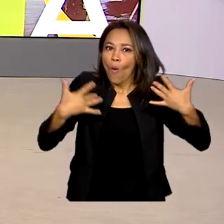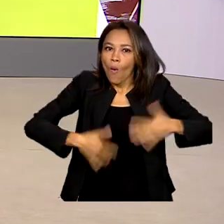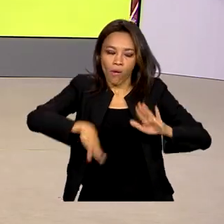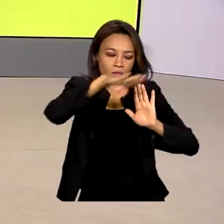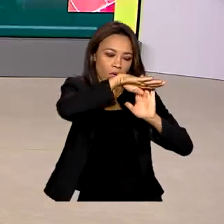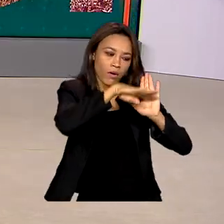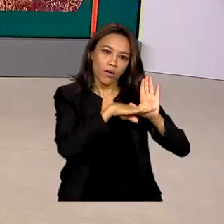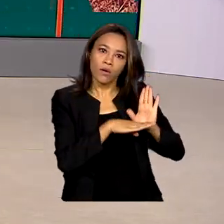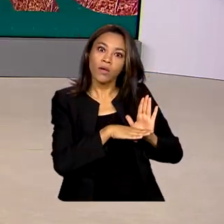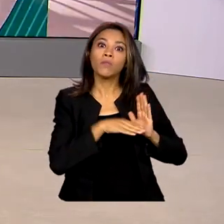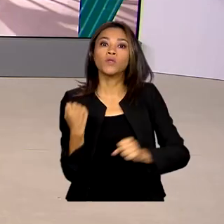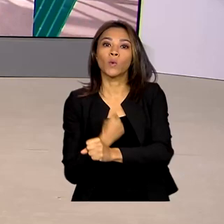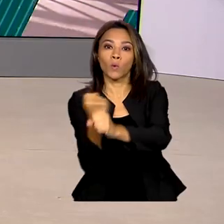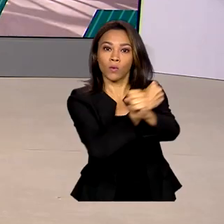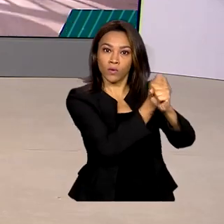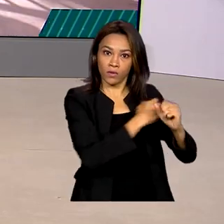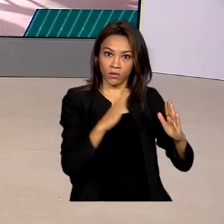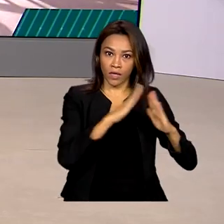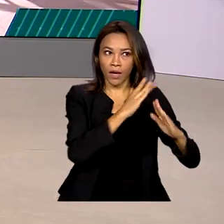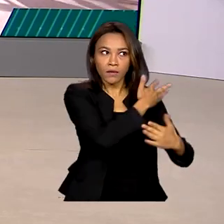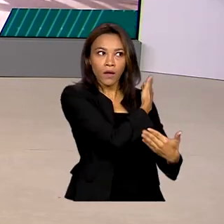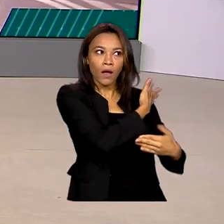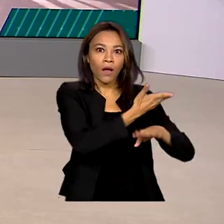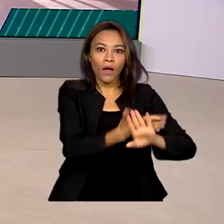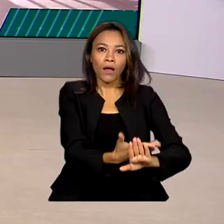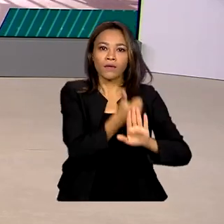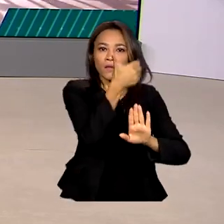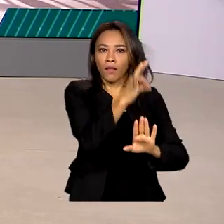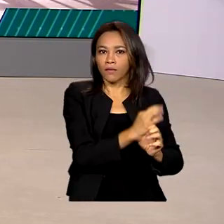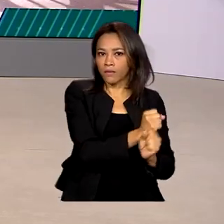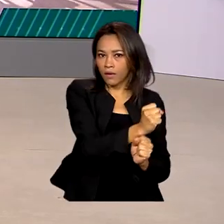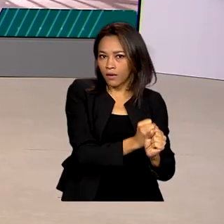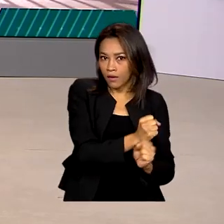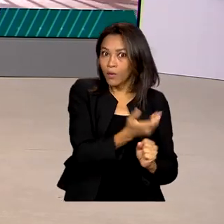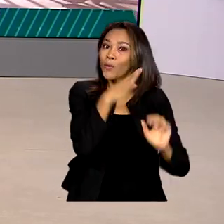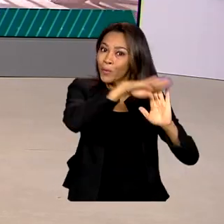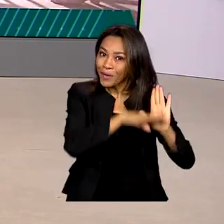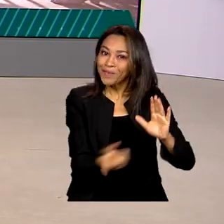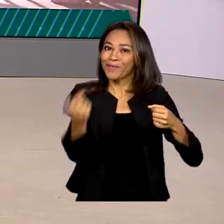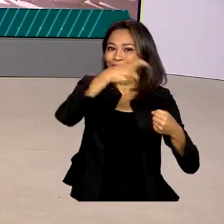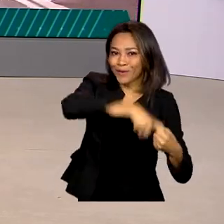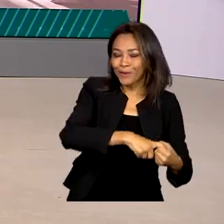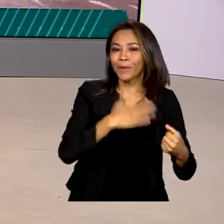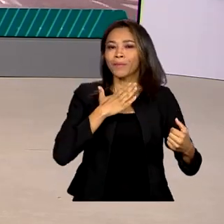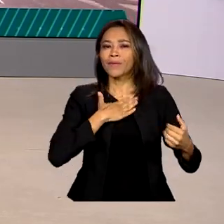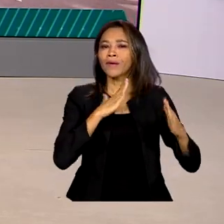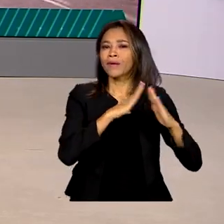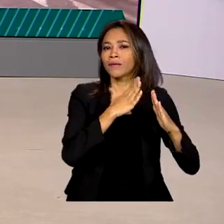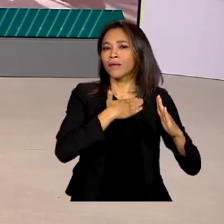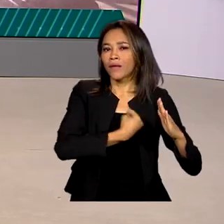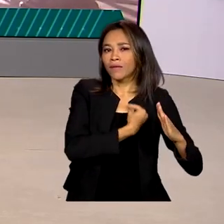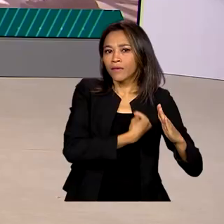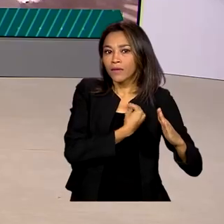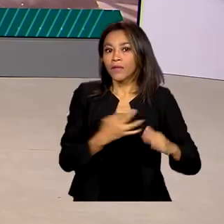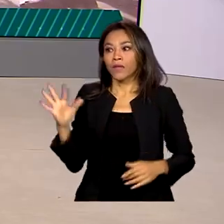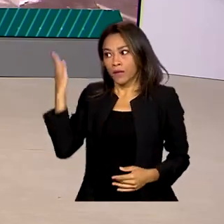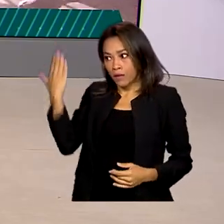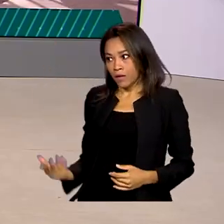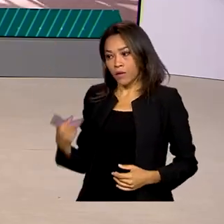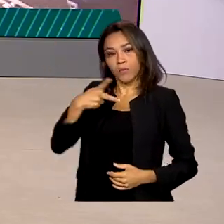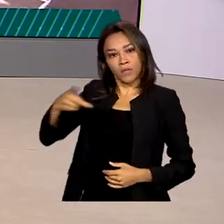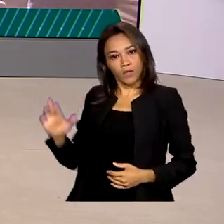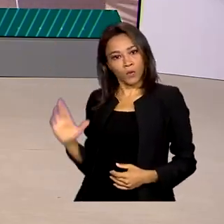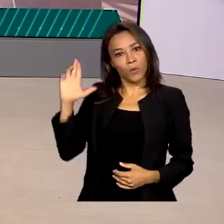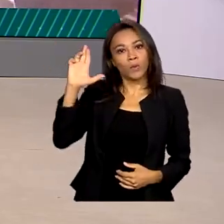popular do país nas últimas décadas, o Minha Casa Minha Vida está de volta. O presidente Lula esteve em Santo Amaro, na Bahia,